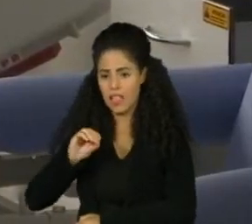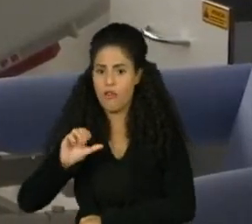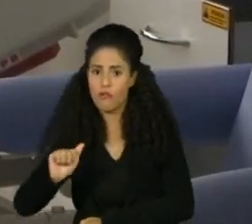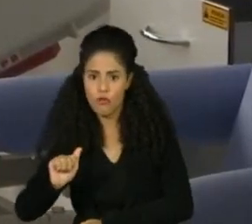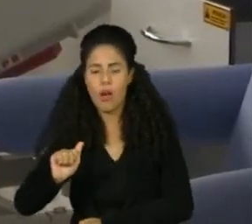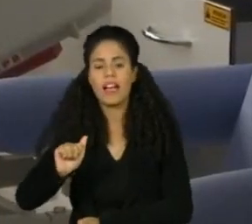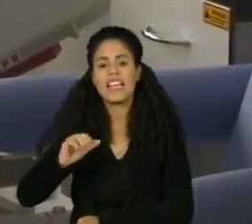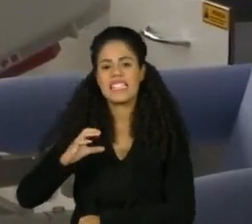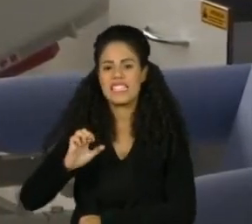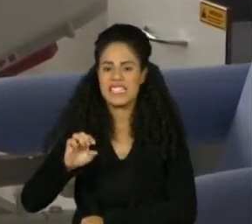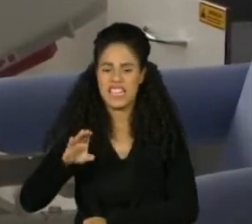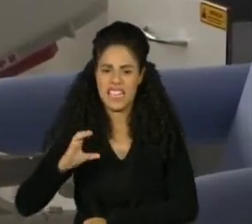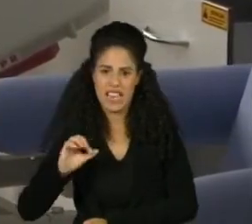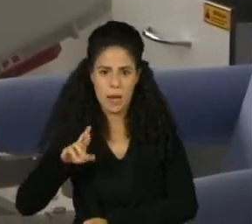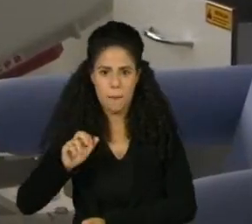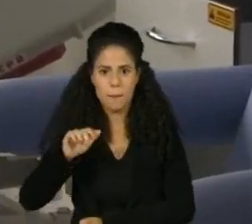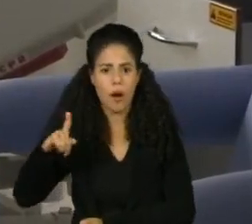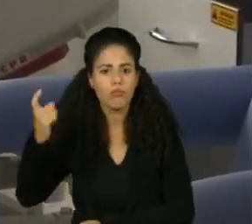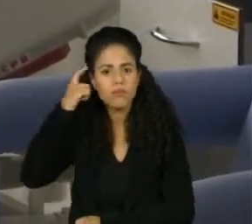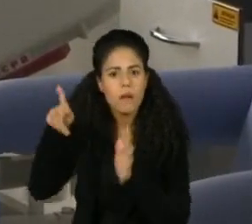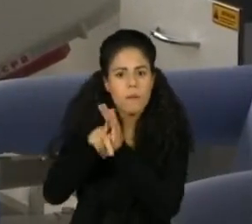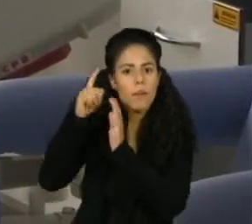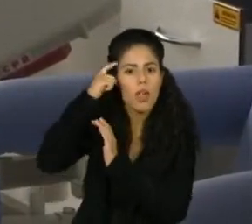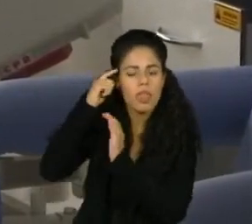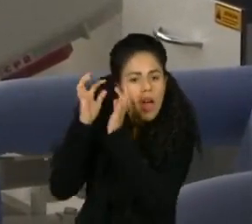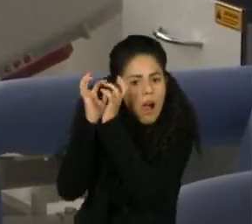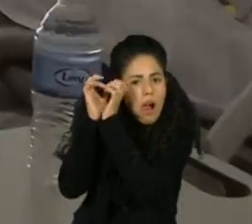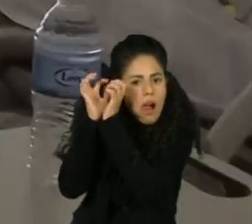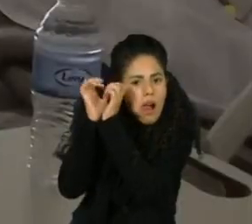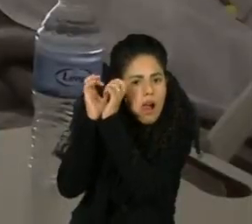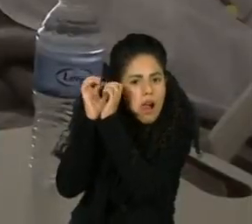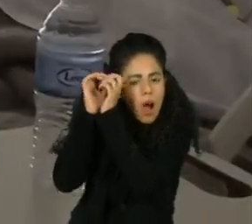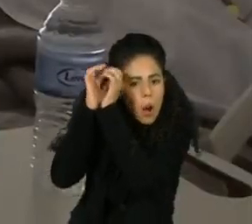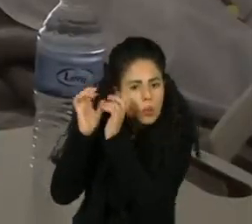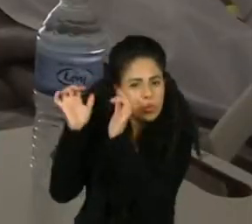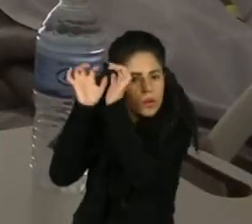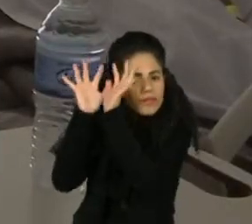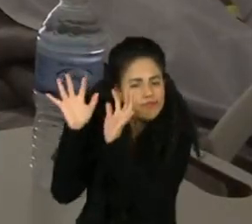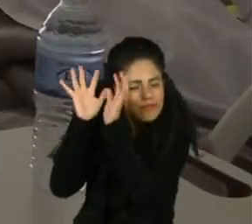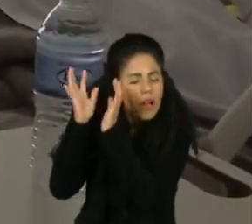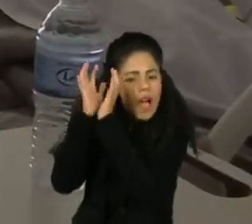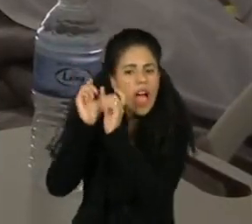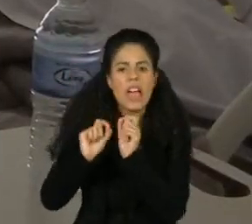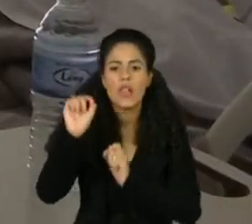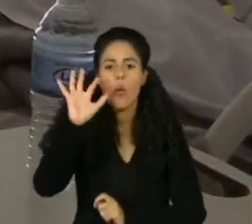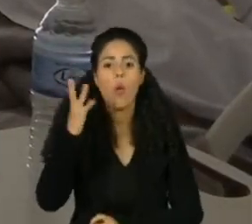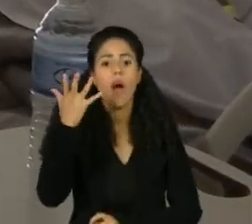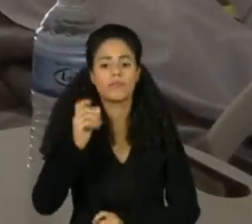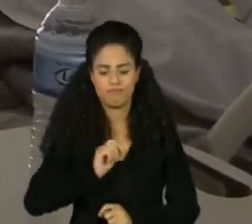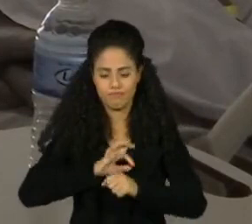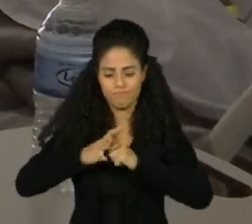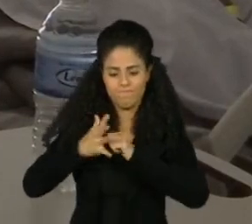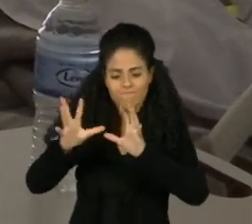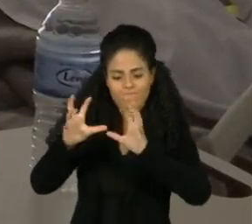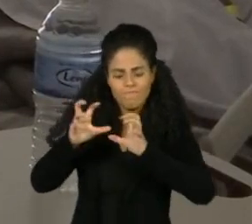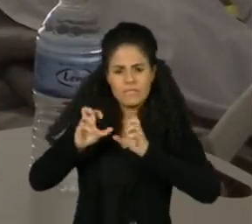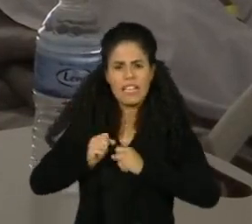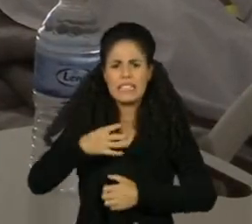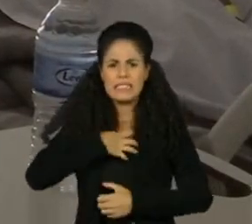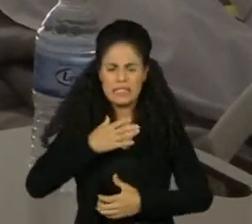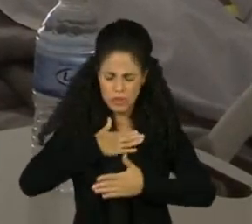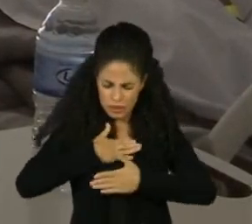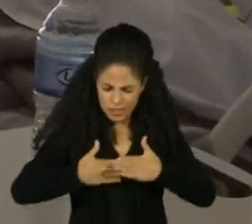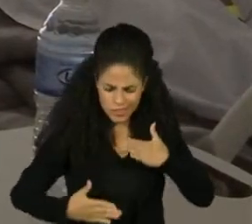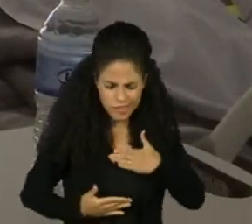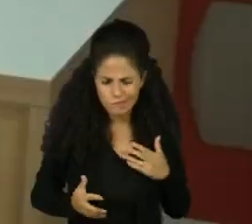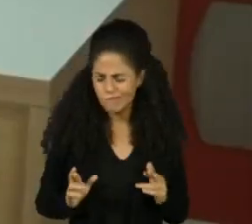aquela confusão mental e esquecimento. Por isso é importante que todas as pessoas que tiveram Covid-19 e ainda sentem um corpo